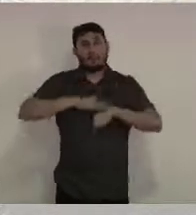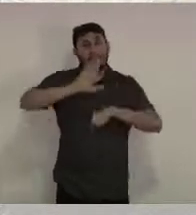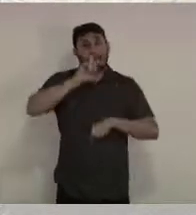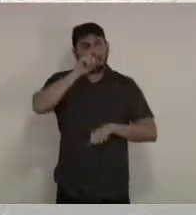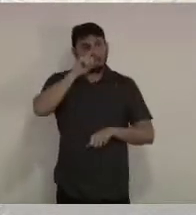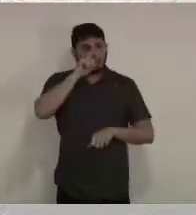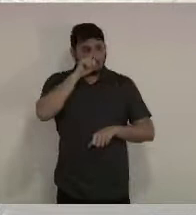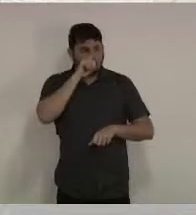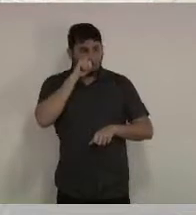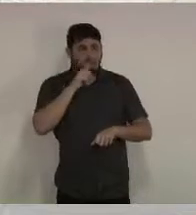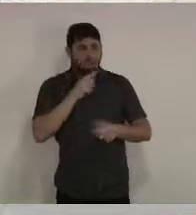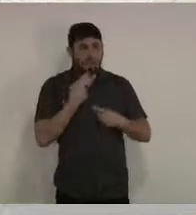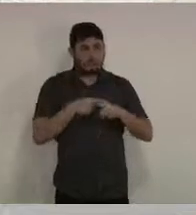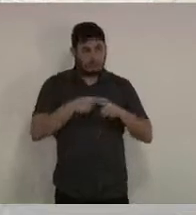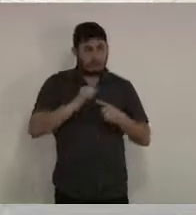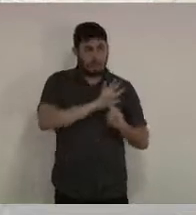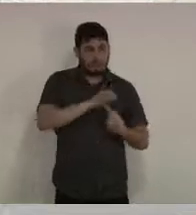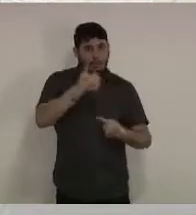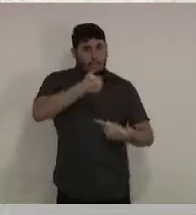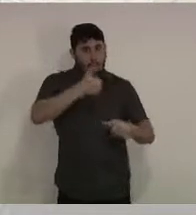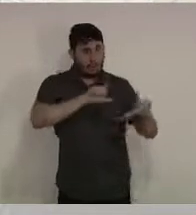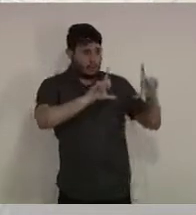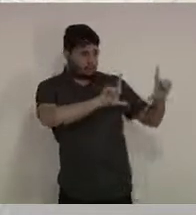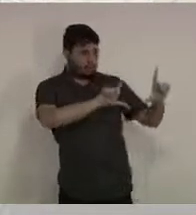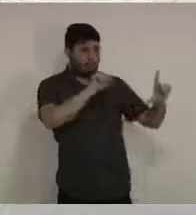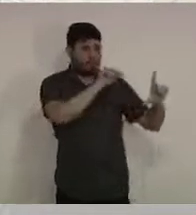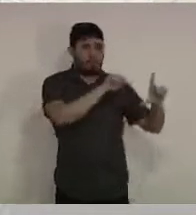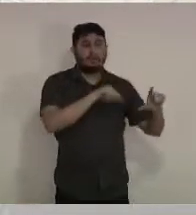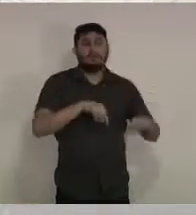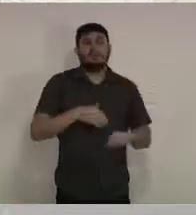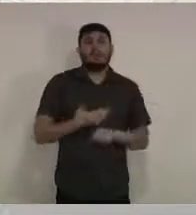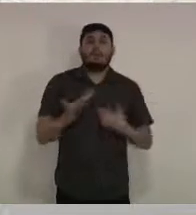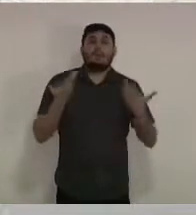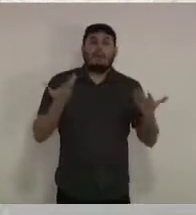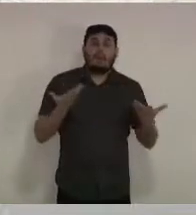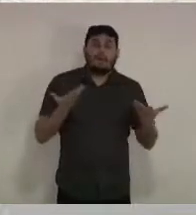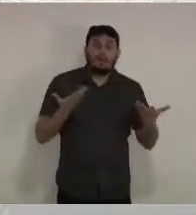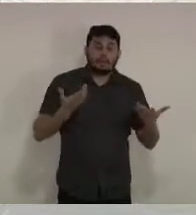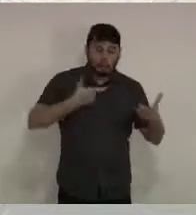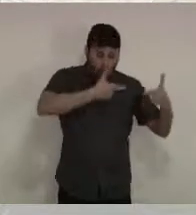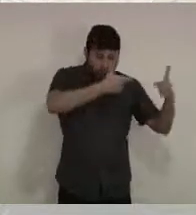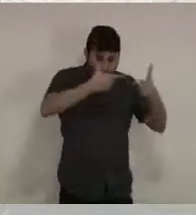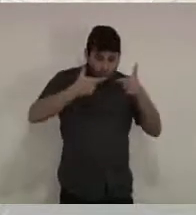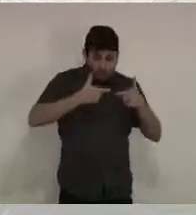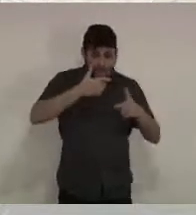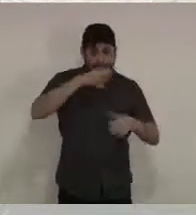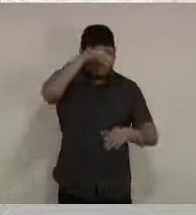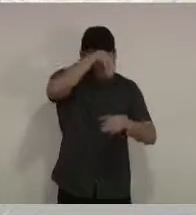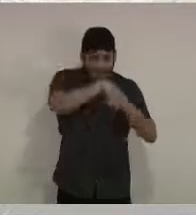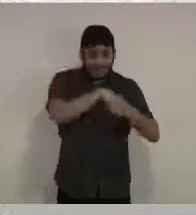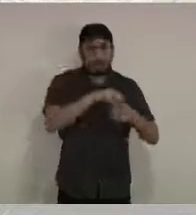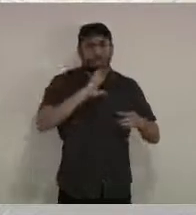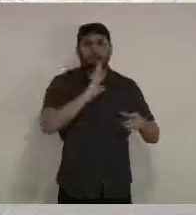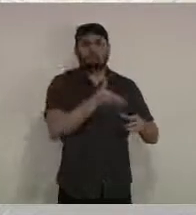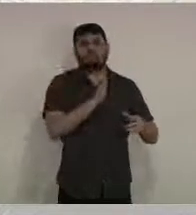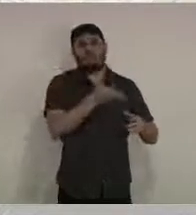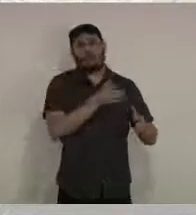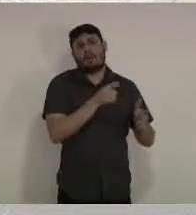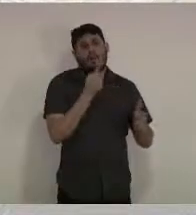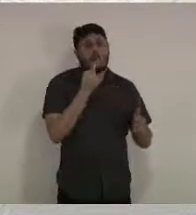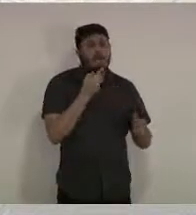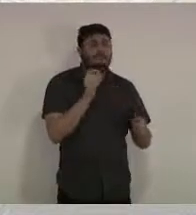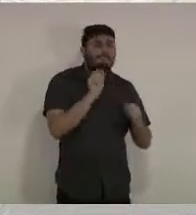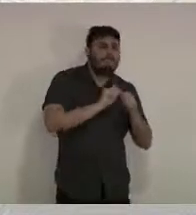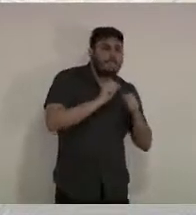apresentam no primeiro quadro. e nessas áreas nós realizamos testagem dos sintomáticos nos